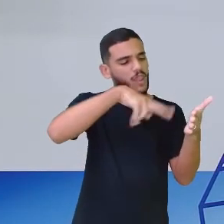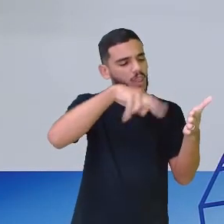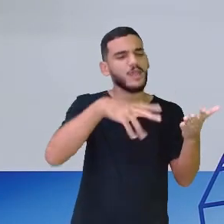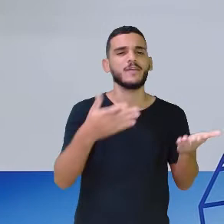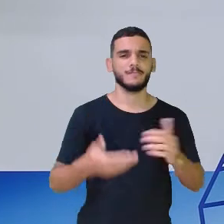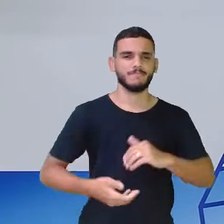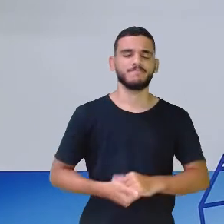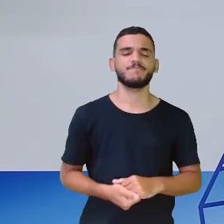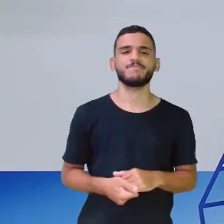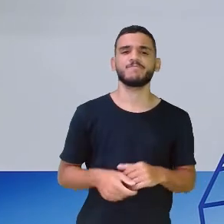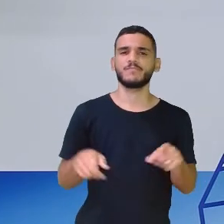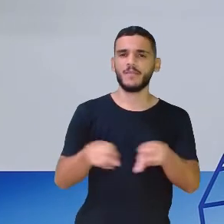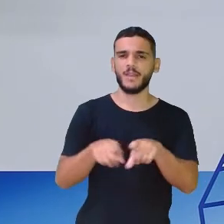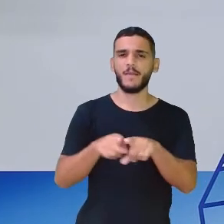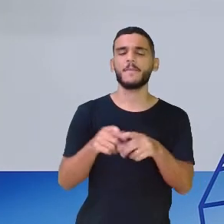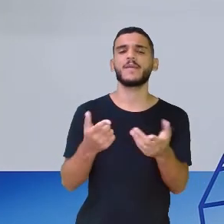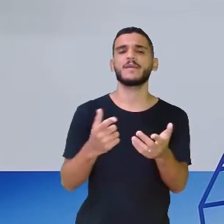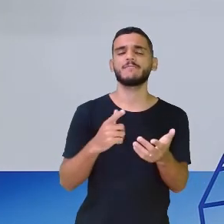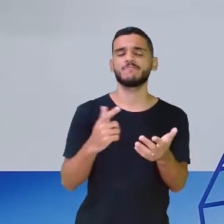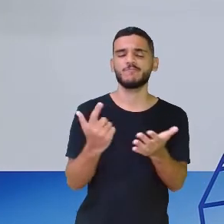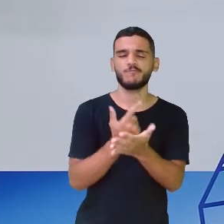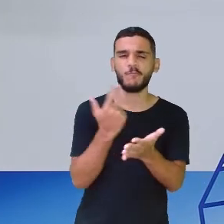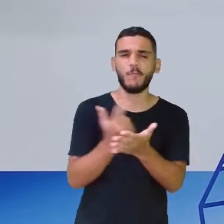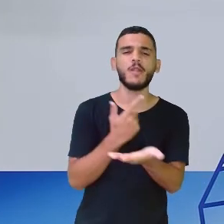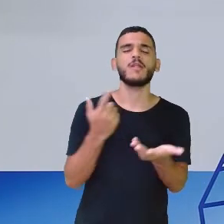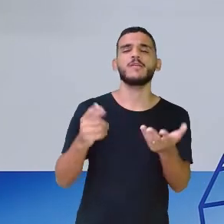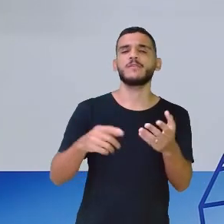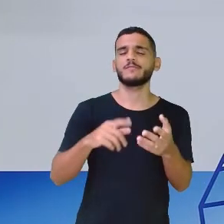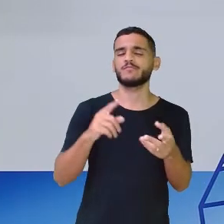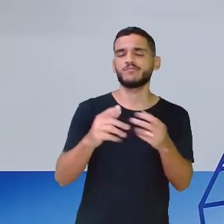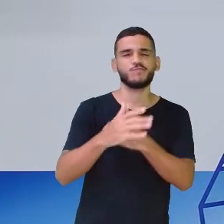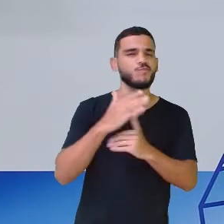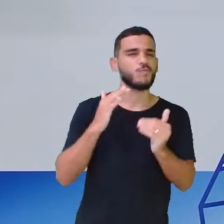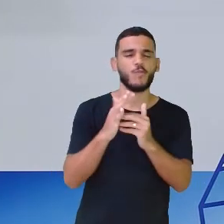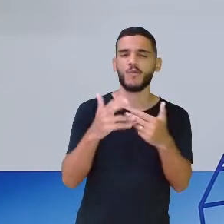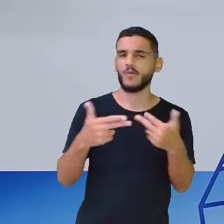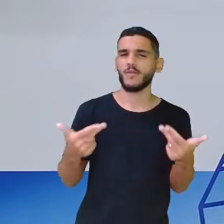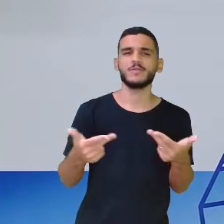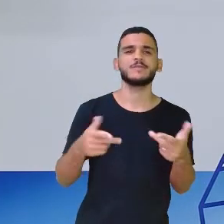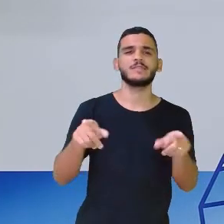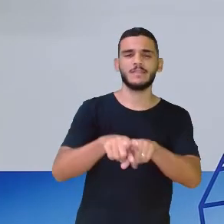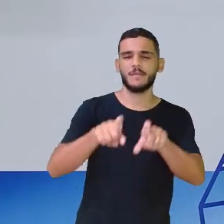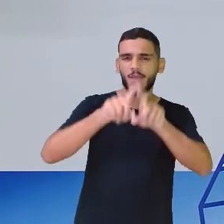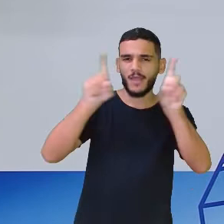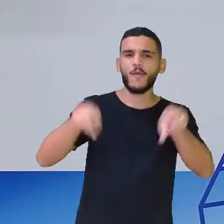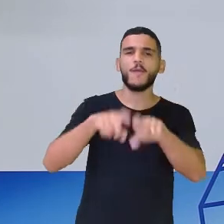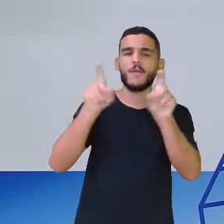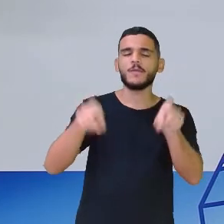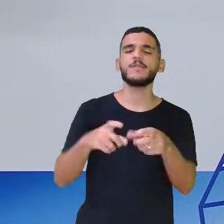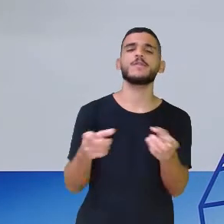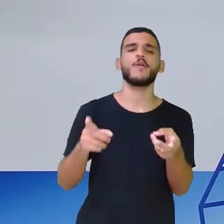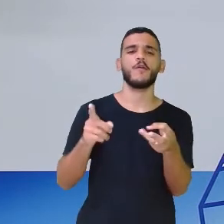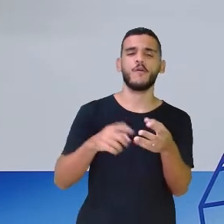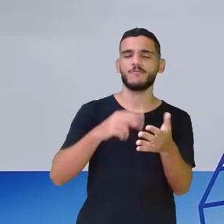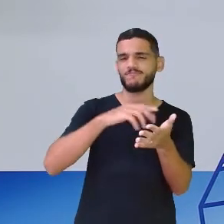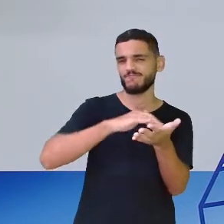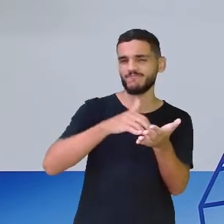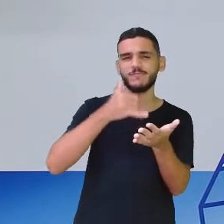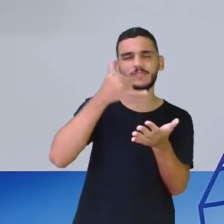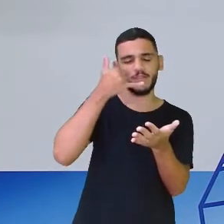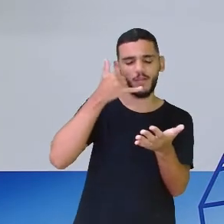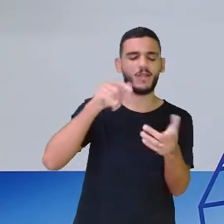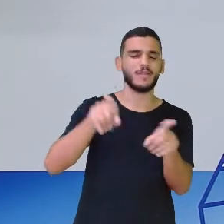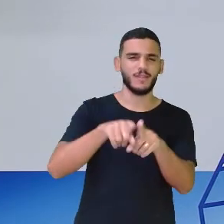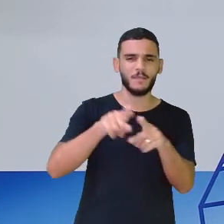ler, não é? Tem no jornal, tem na revista, no seu computador, no celular. Quando